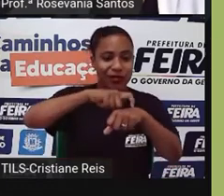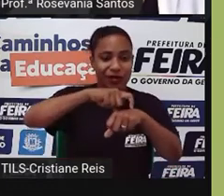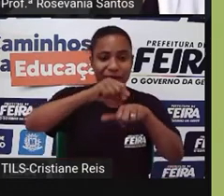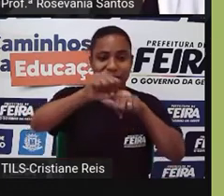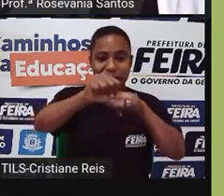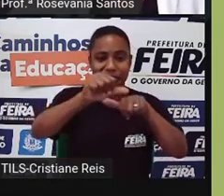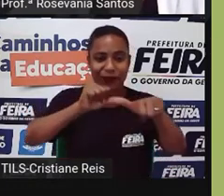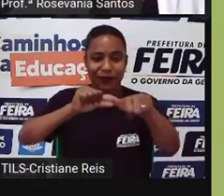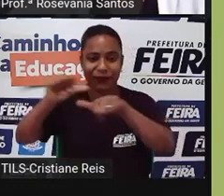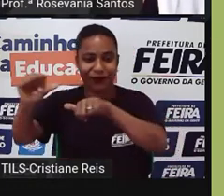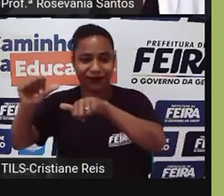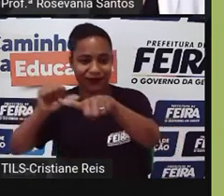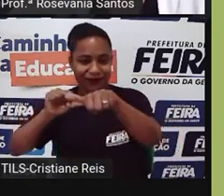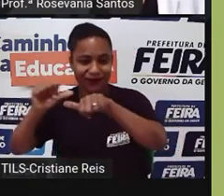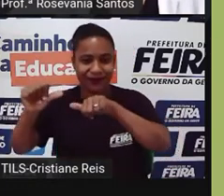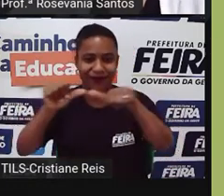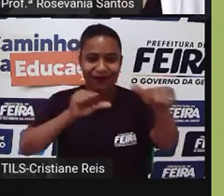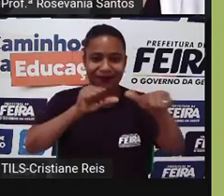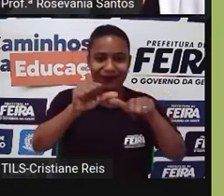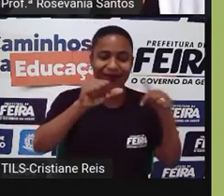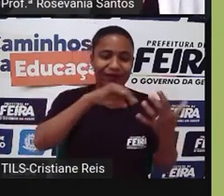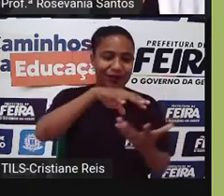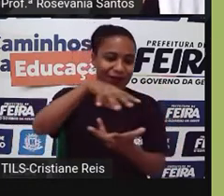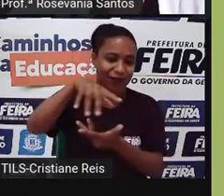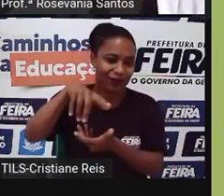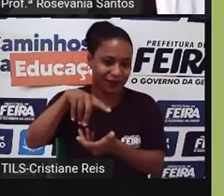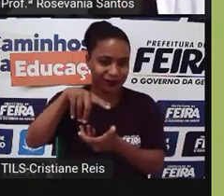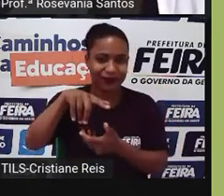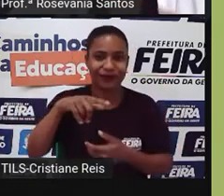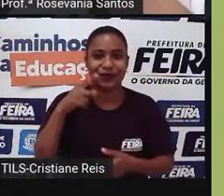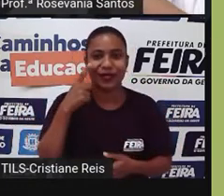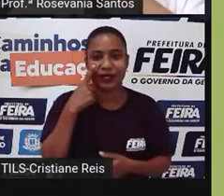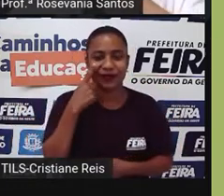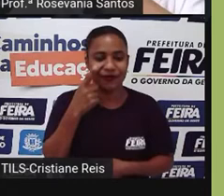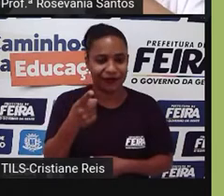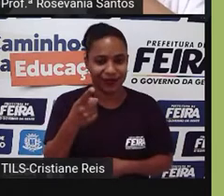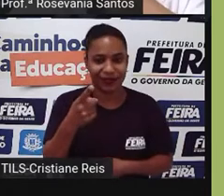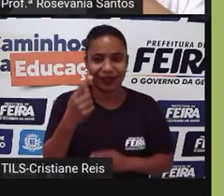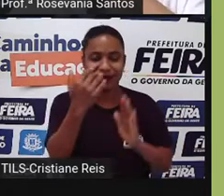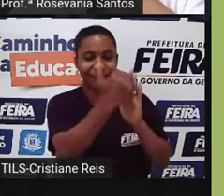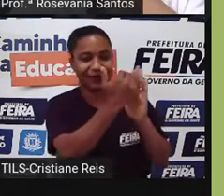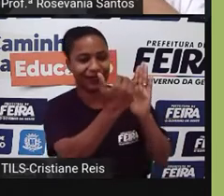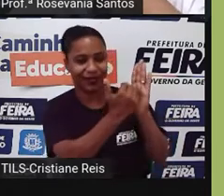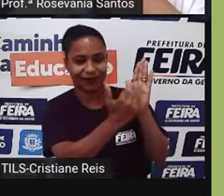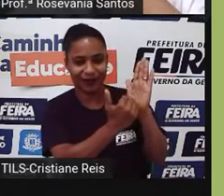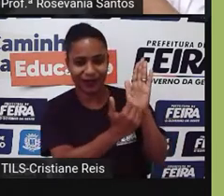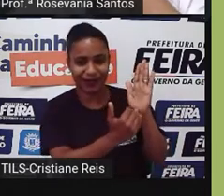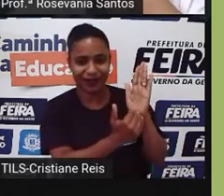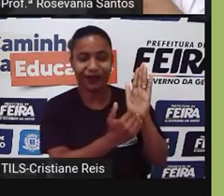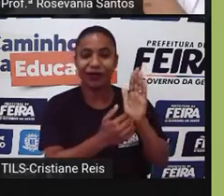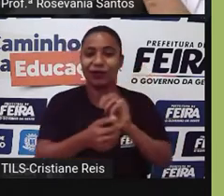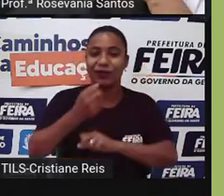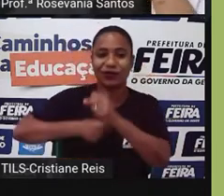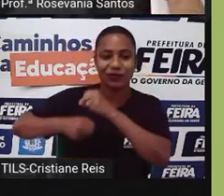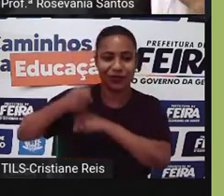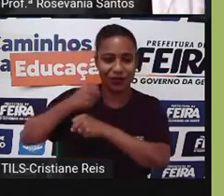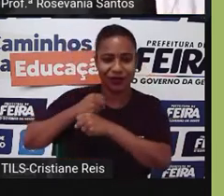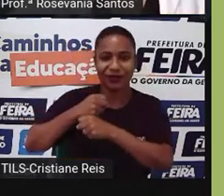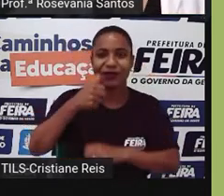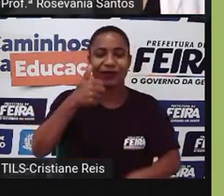globo terrestre. Então, aqui tem uma tabelazinha, né, mostrando lá desde 1462